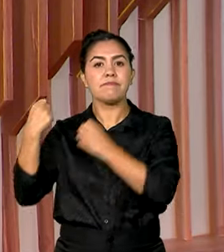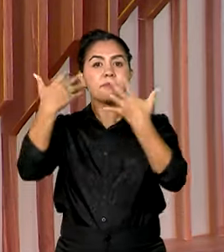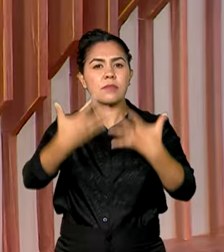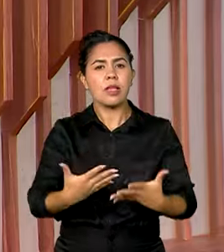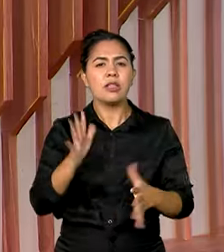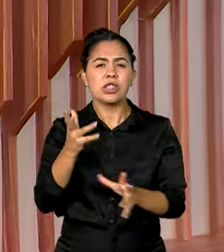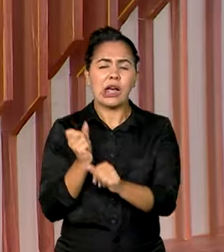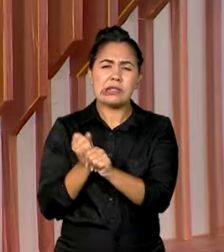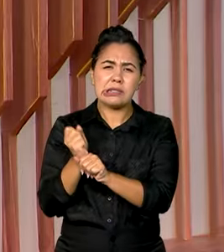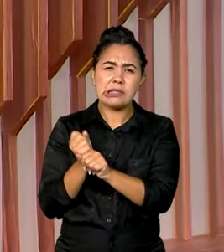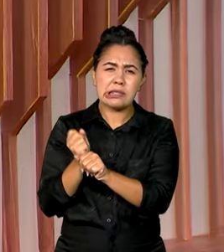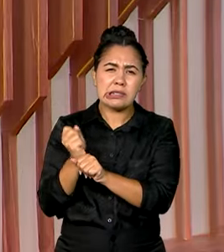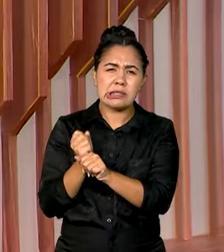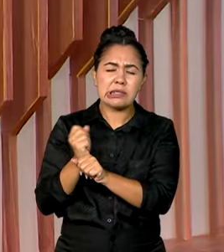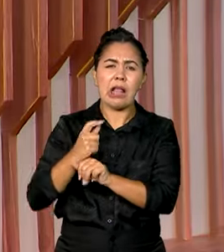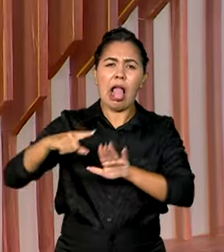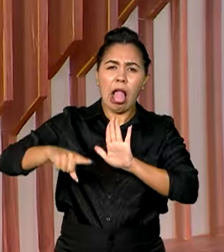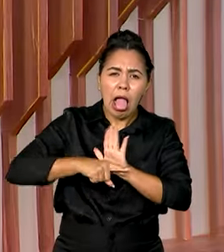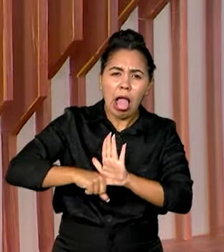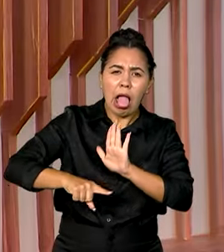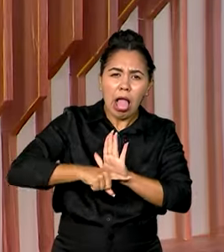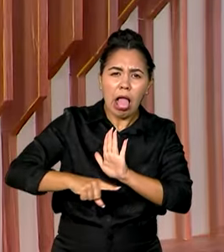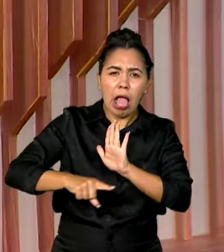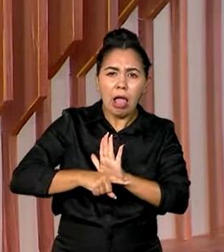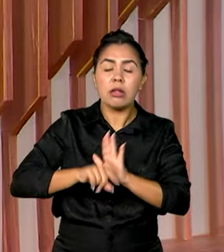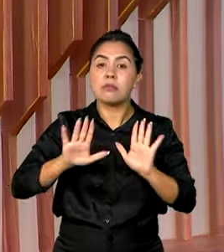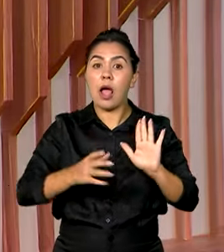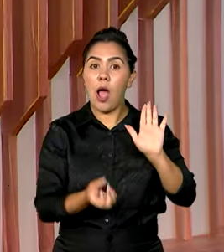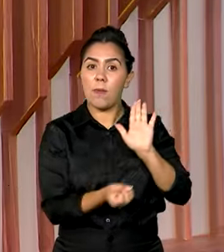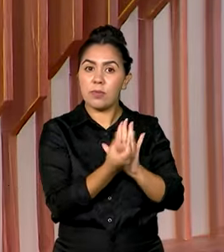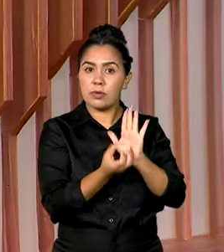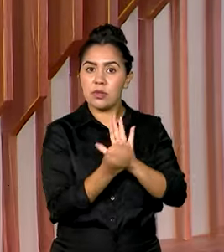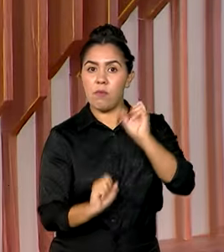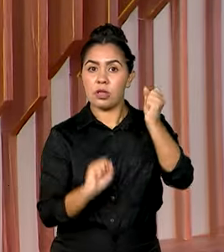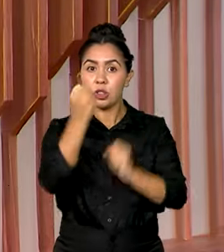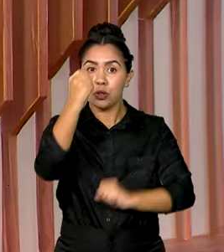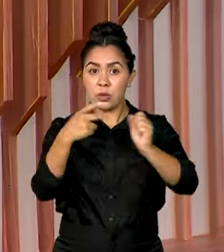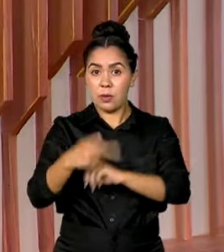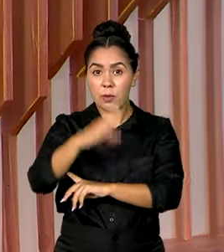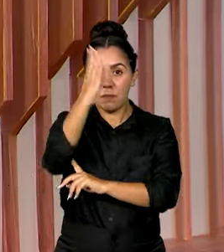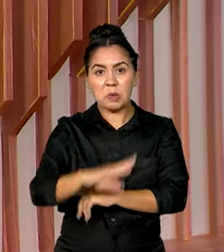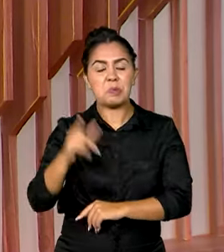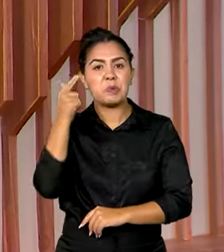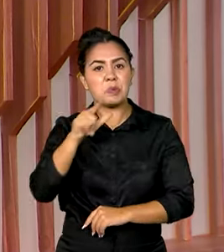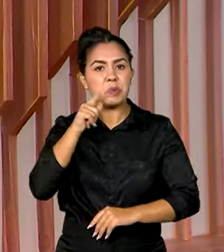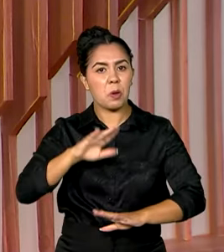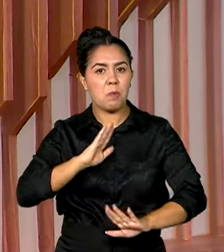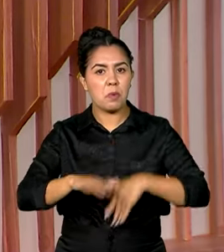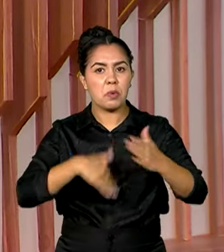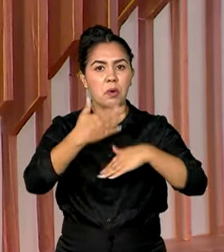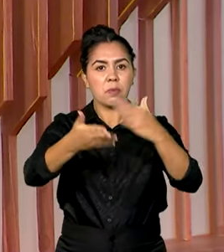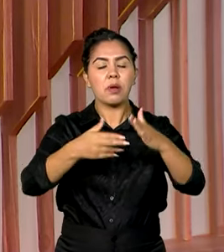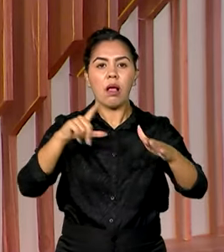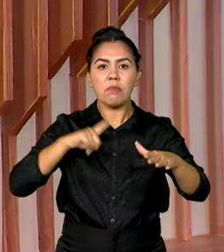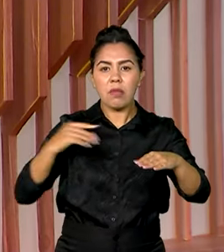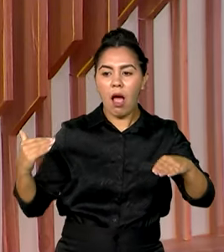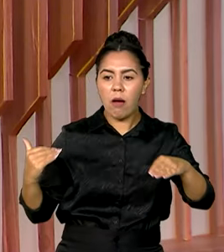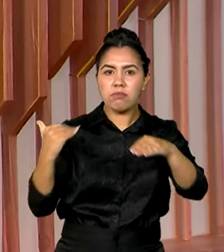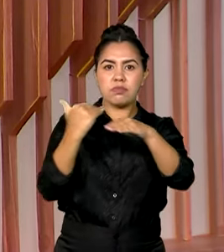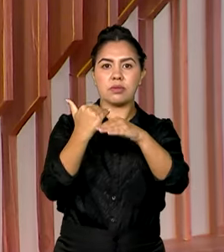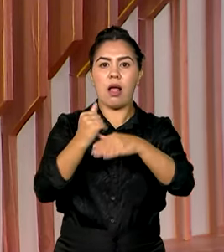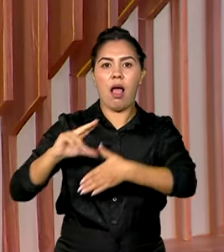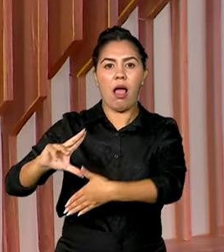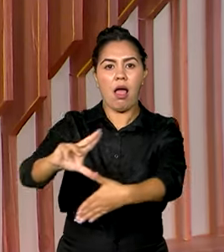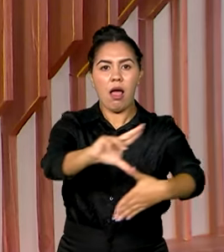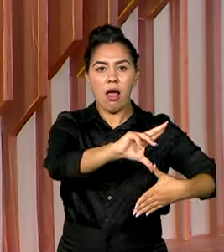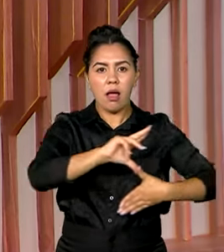resultados negativos, a produção industrial brasileira voltou a crescer e ultrapassou vizinhos da América Latina. A queda